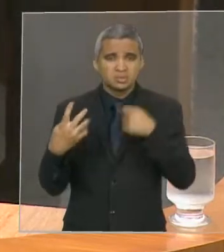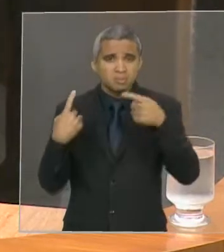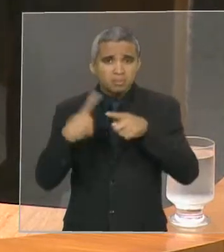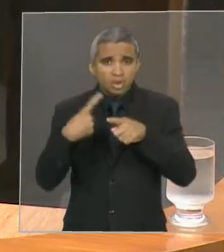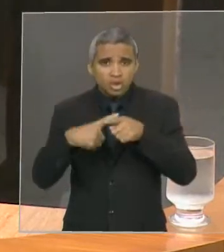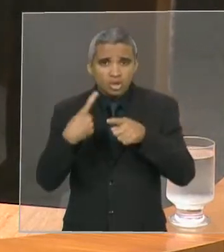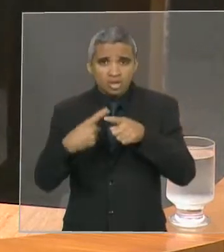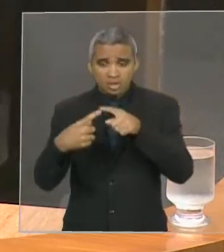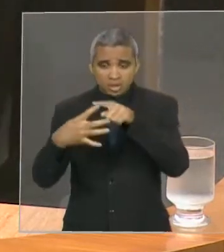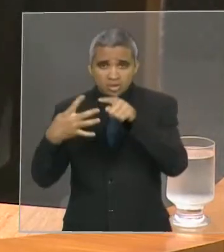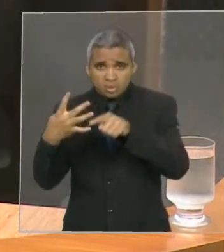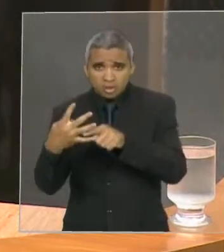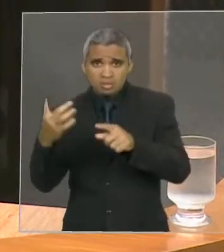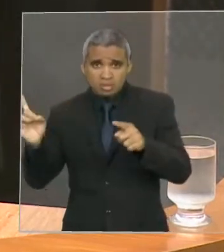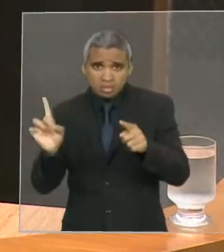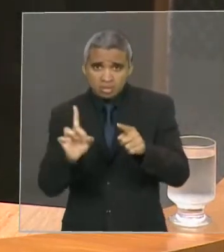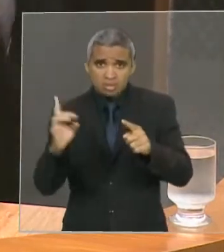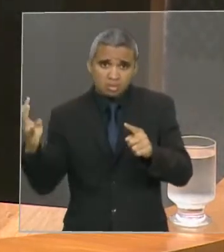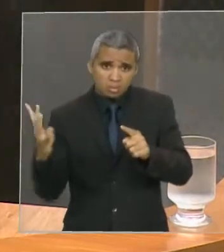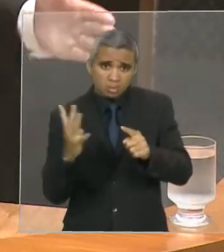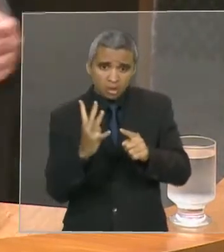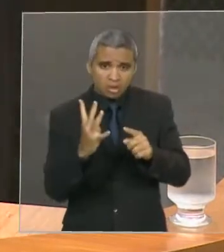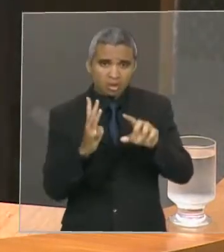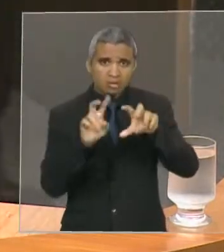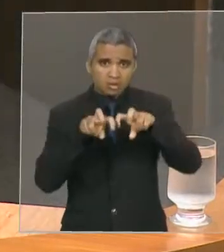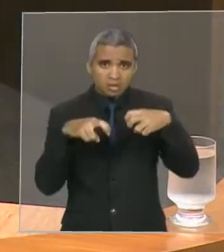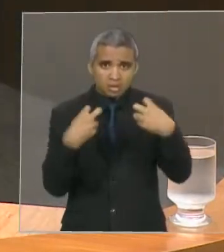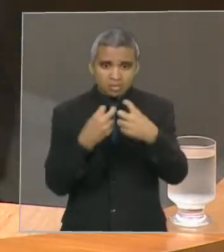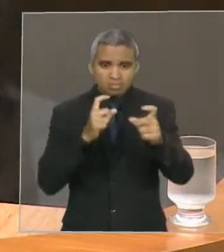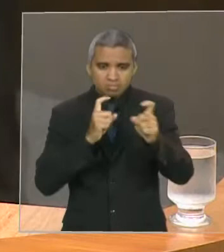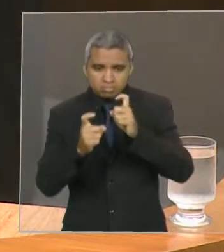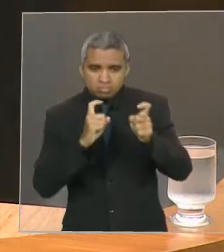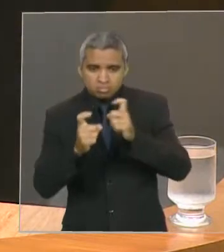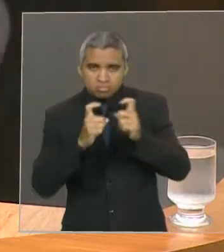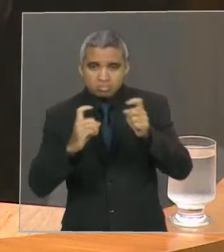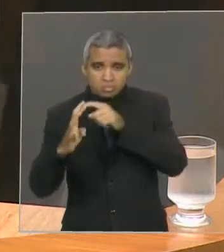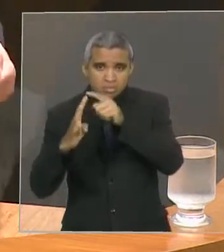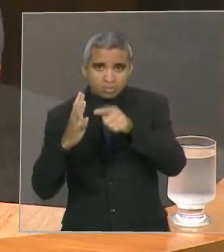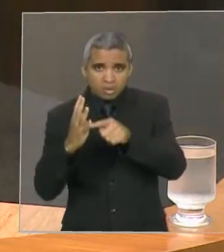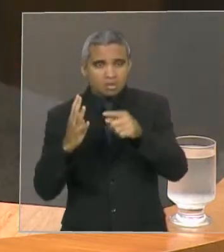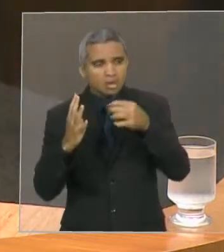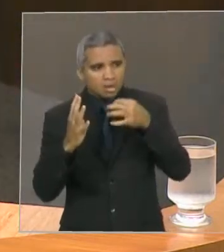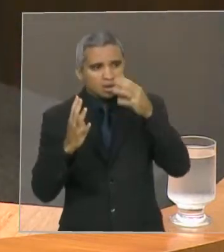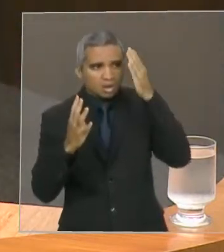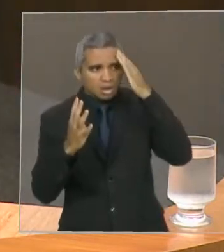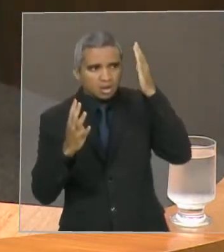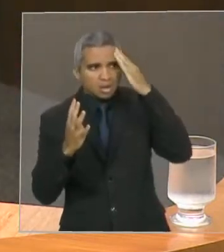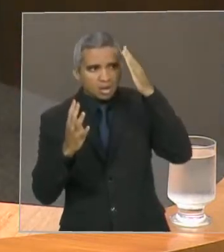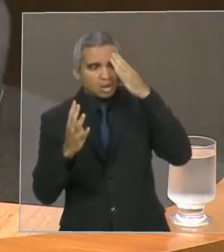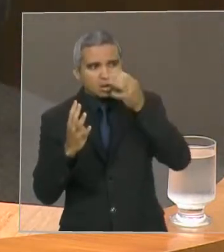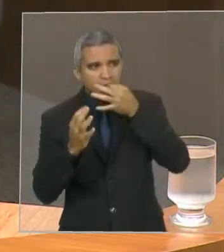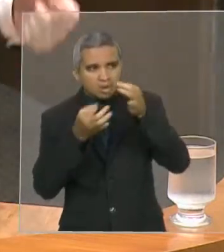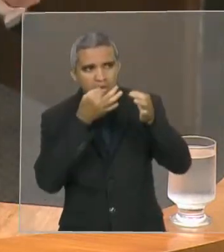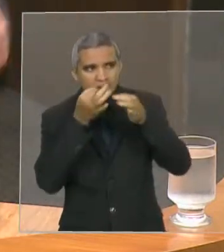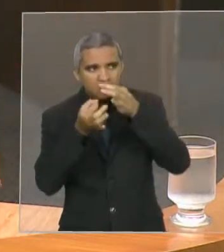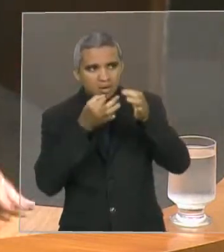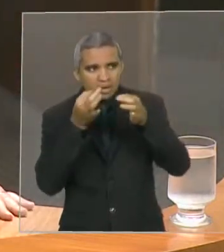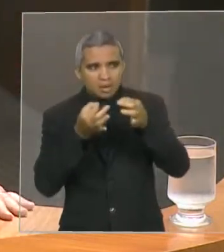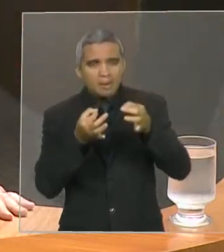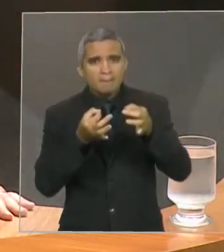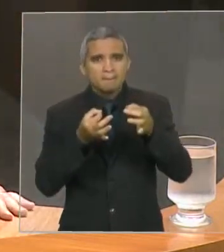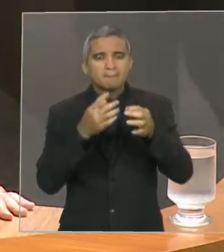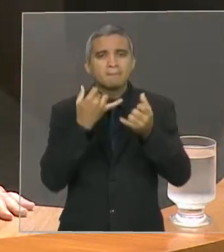se passa na polícia do Maranhão. Isso está diminuindo a transparência. Está aumentando o autoritarismo. Está tirando a